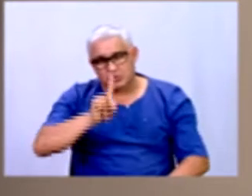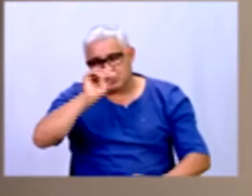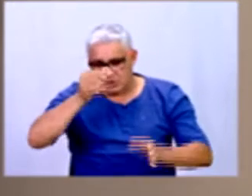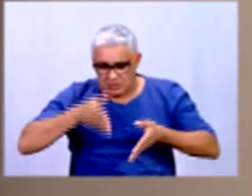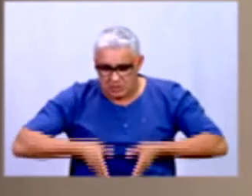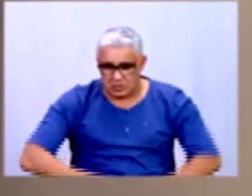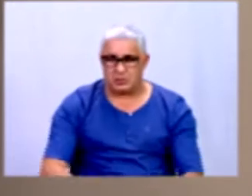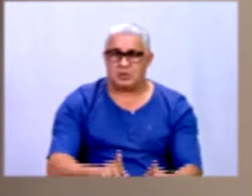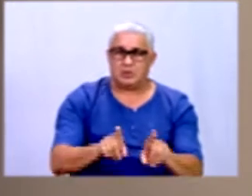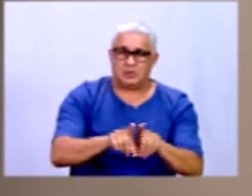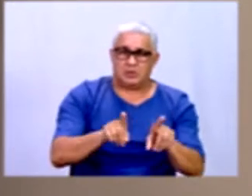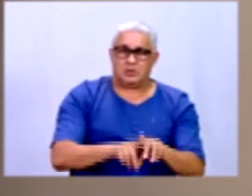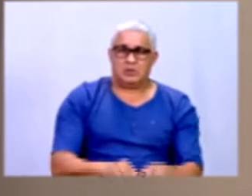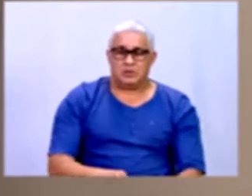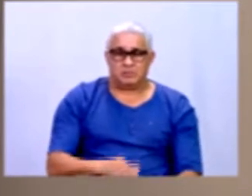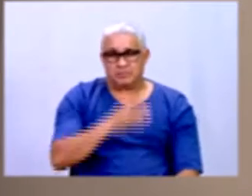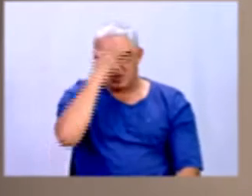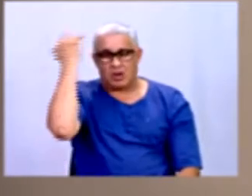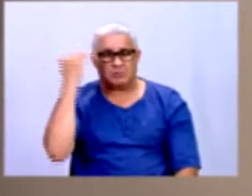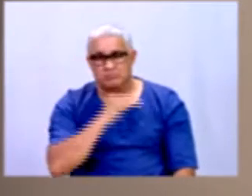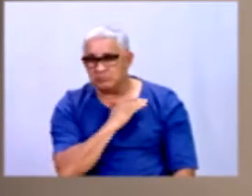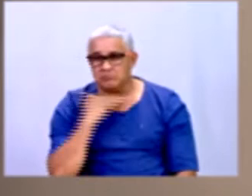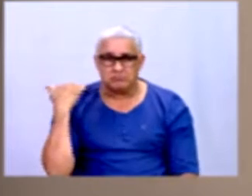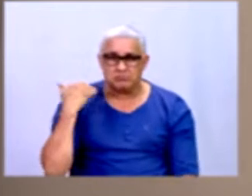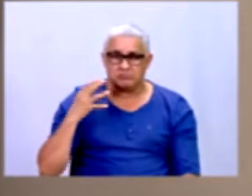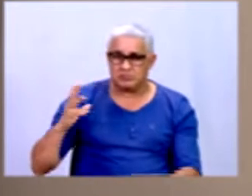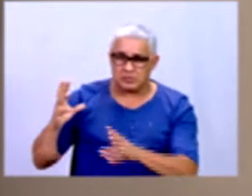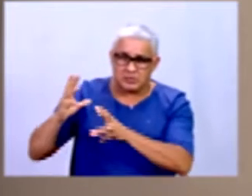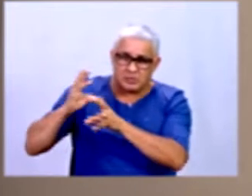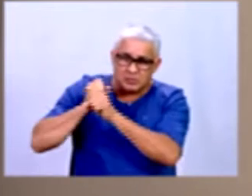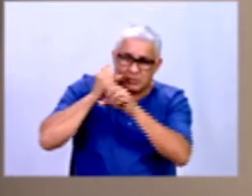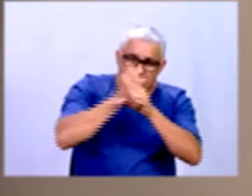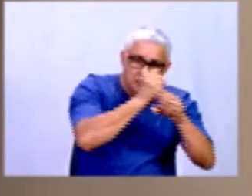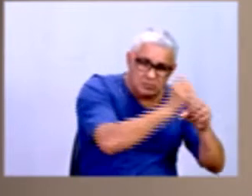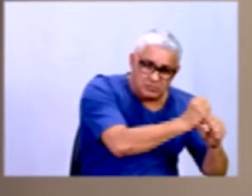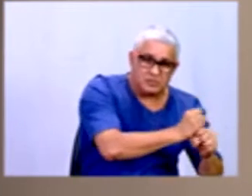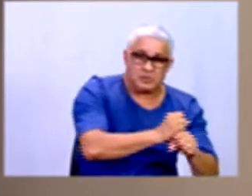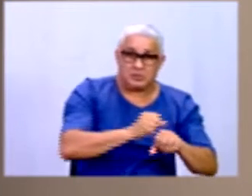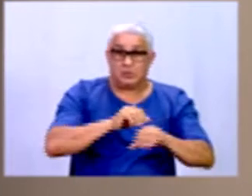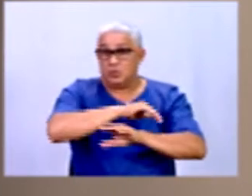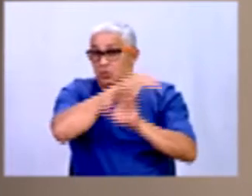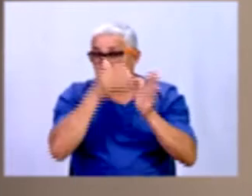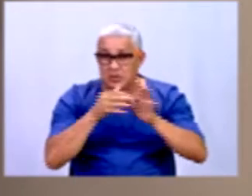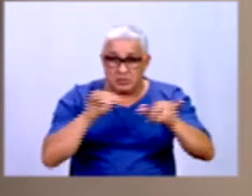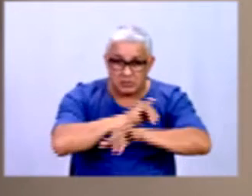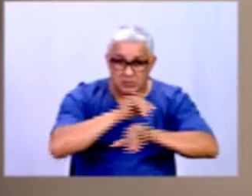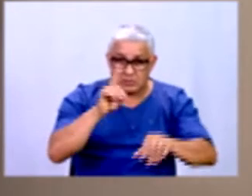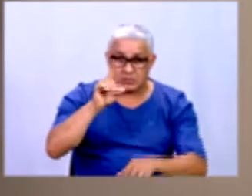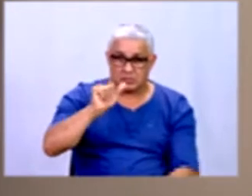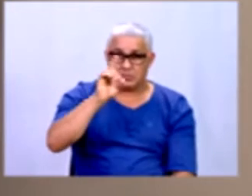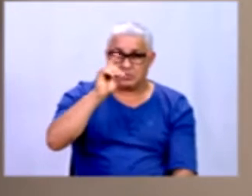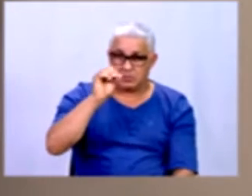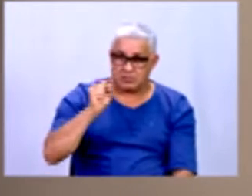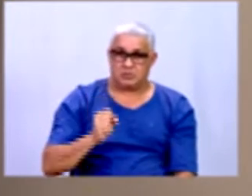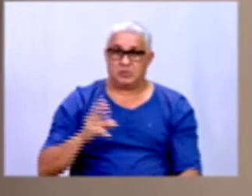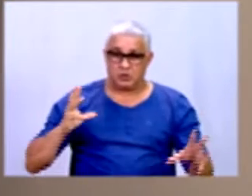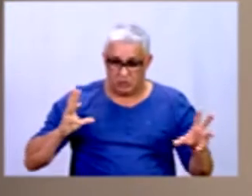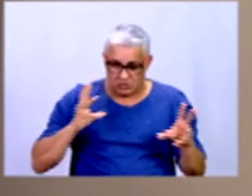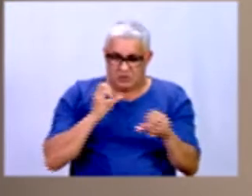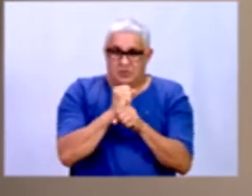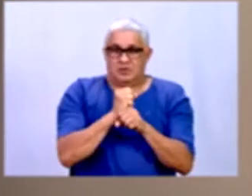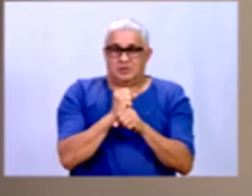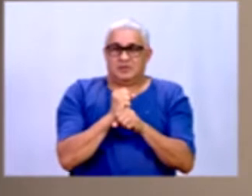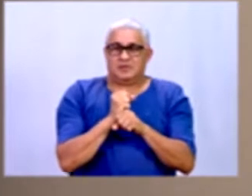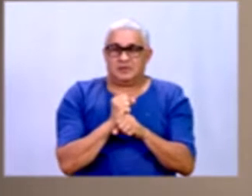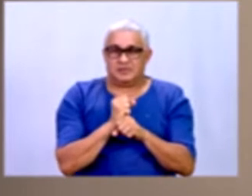os óbitos. Então, isso não é de todas essas informações, todos esses dados agrupados, logicamente,